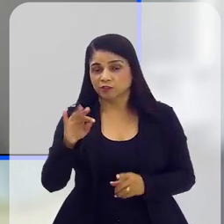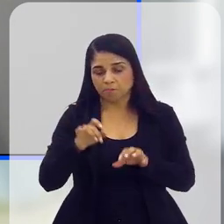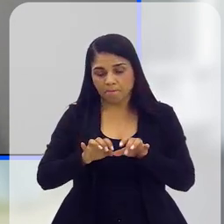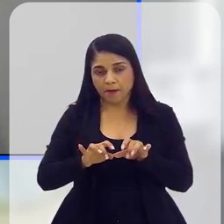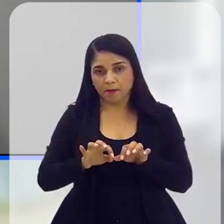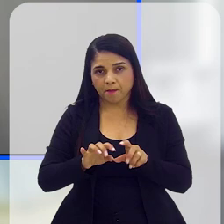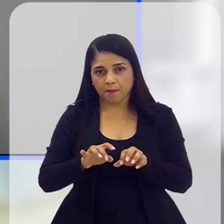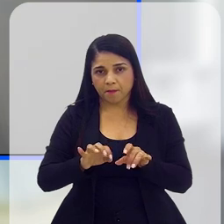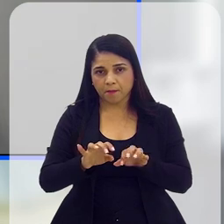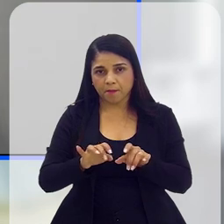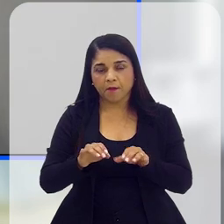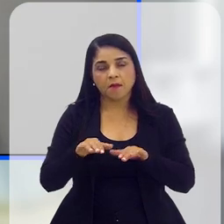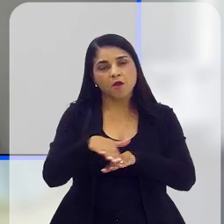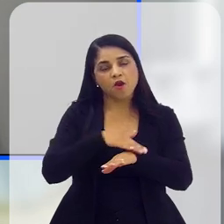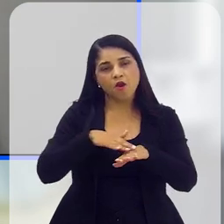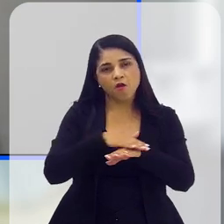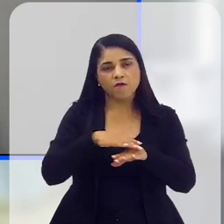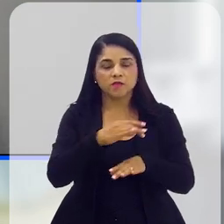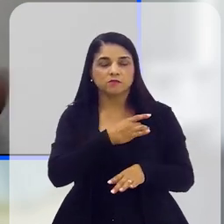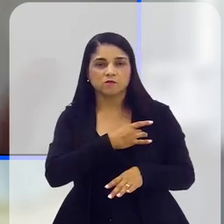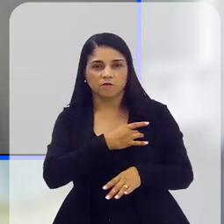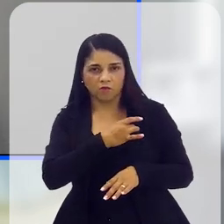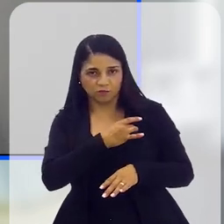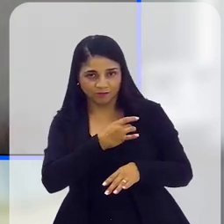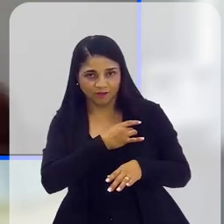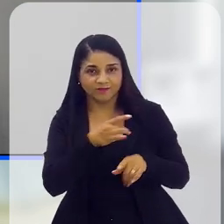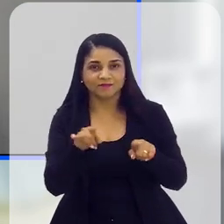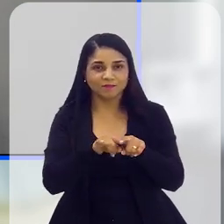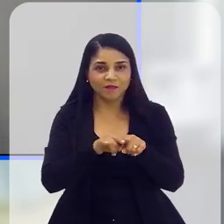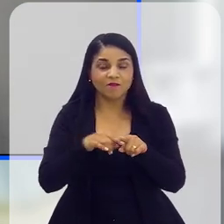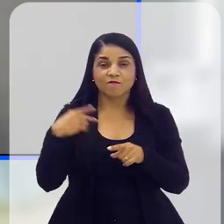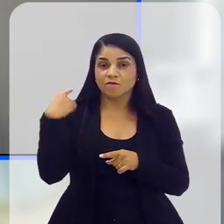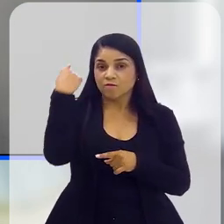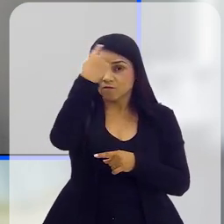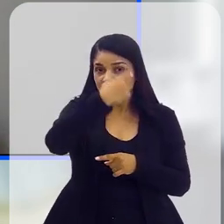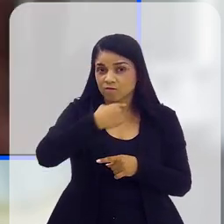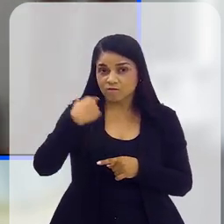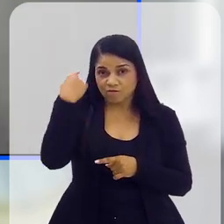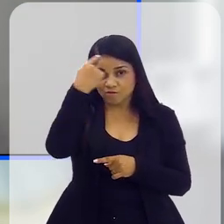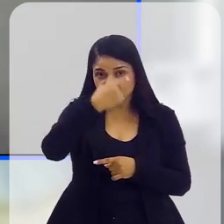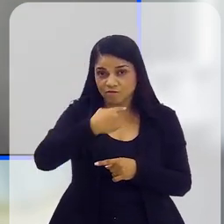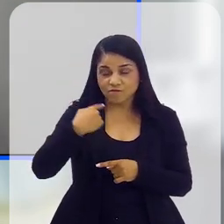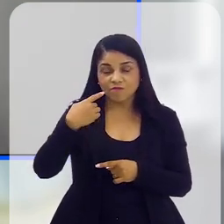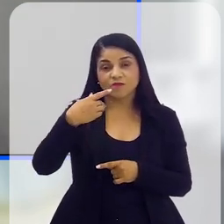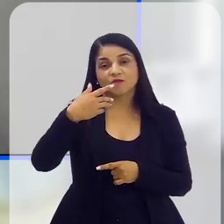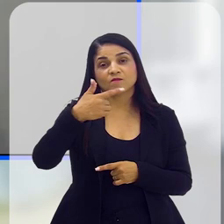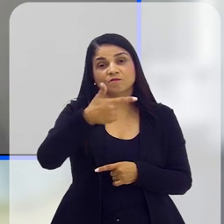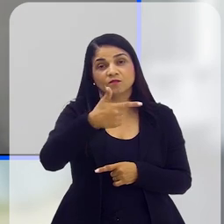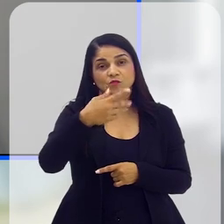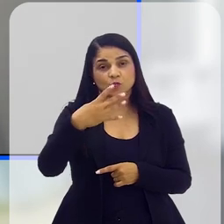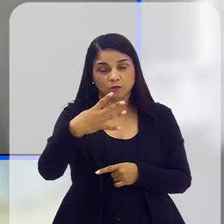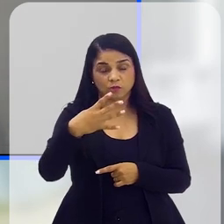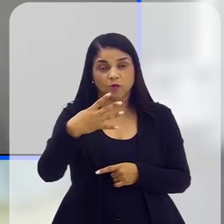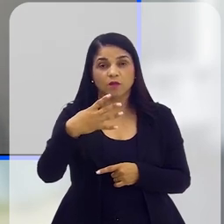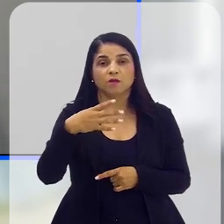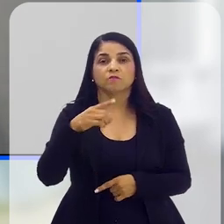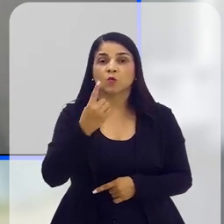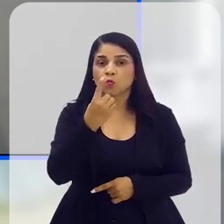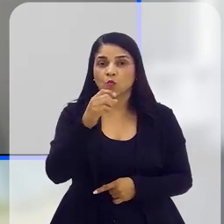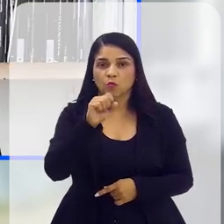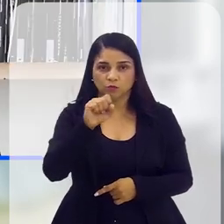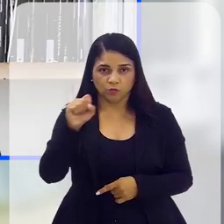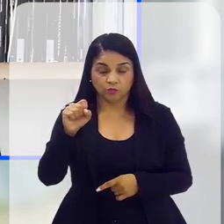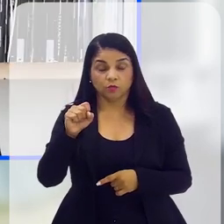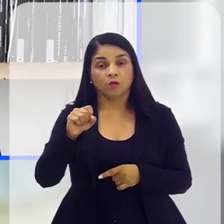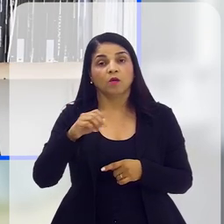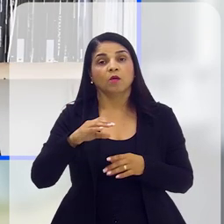e aí ela conversa com o voluntário também, mas 24 horas por dia, só o número 188. O chat, não.